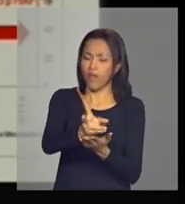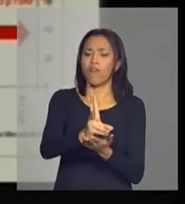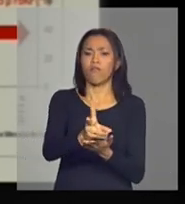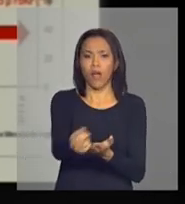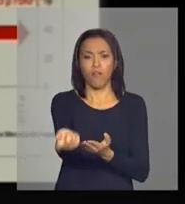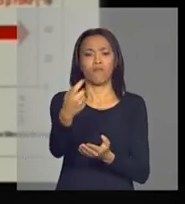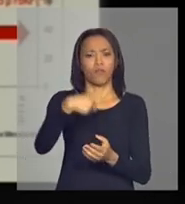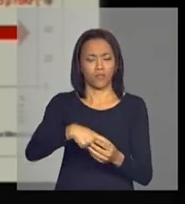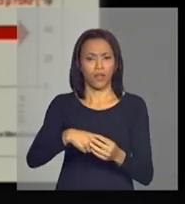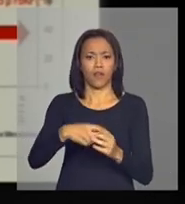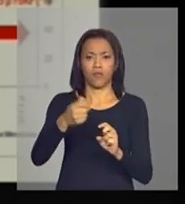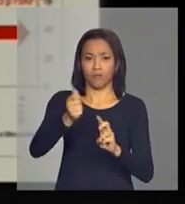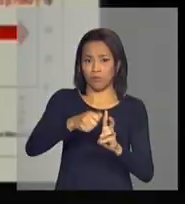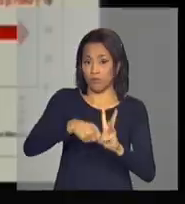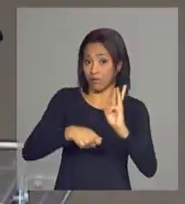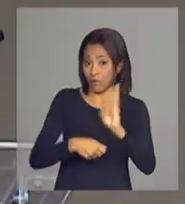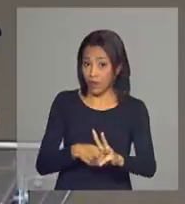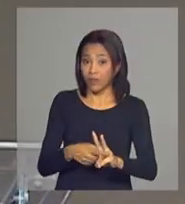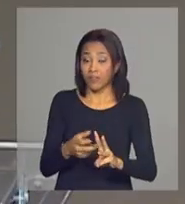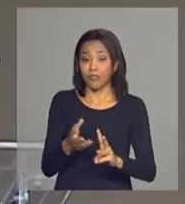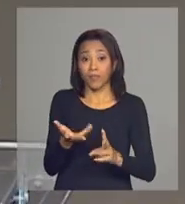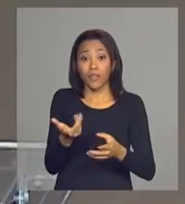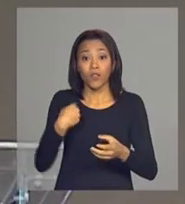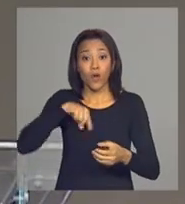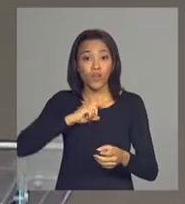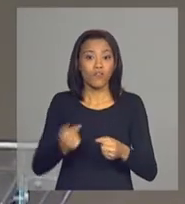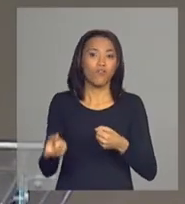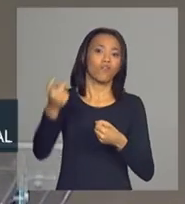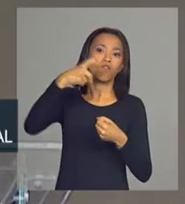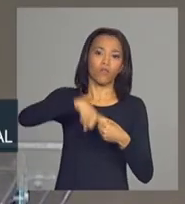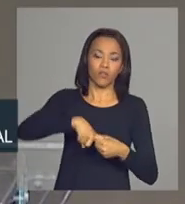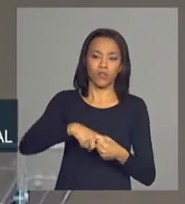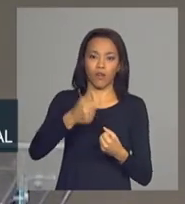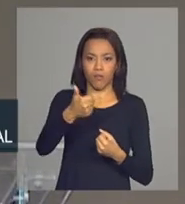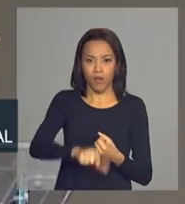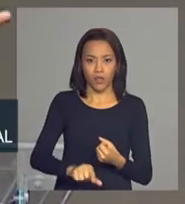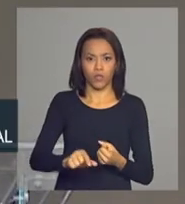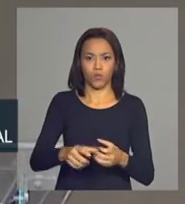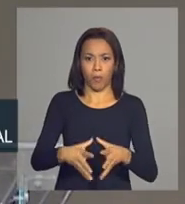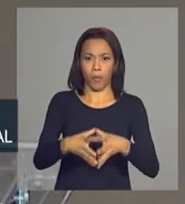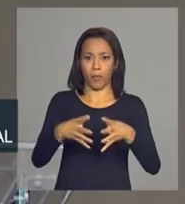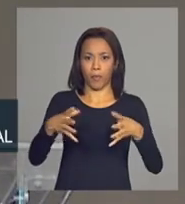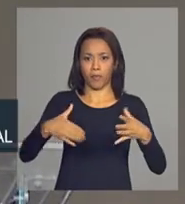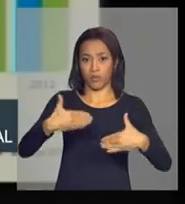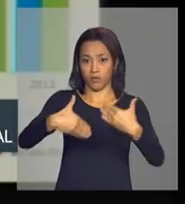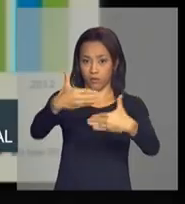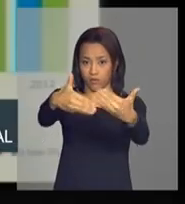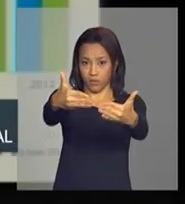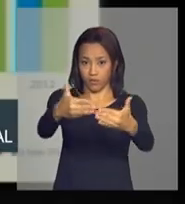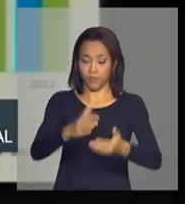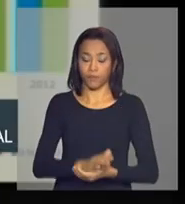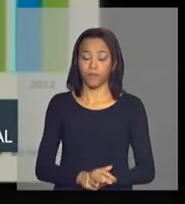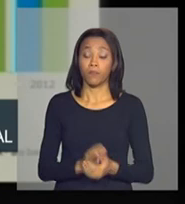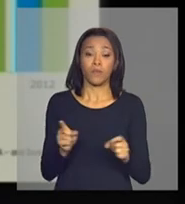trimestres de maneira a recuperar a trajetória de crescimento eu quero chamar atenção